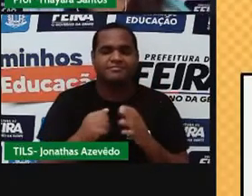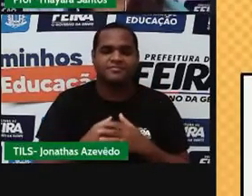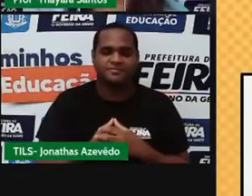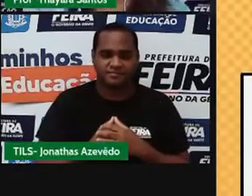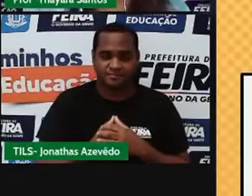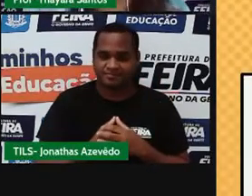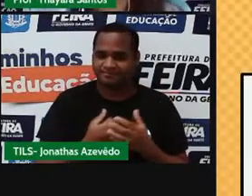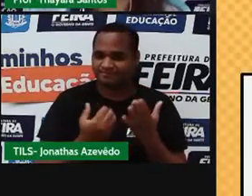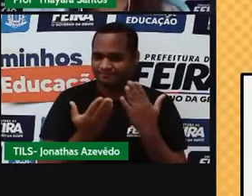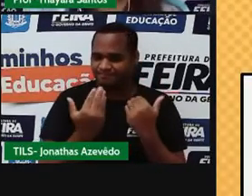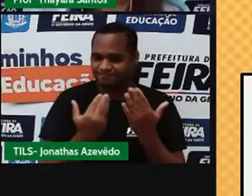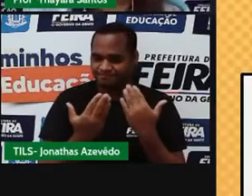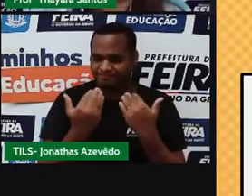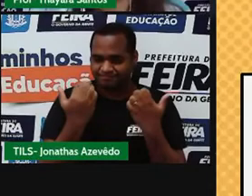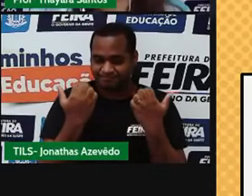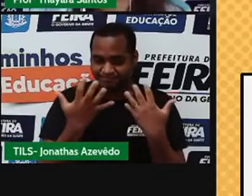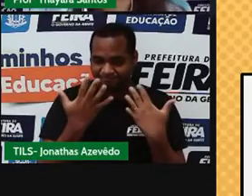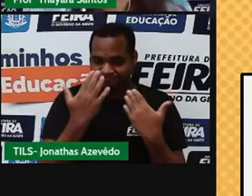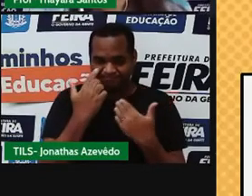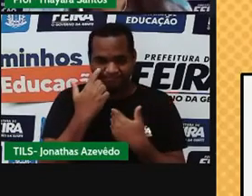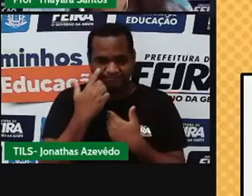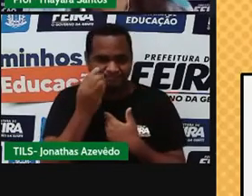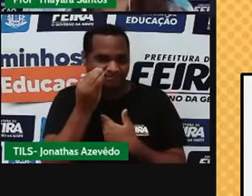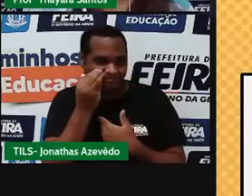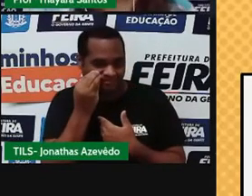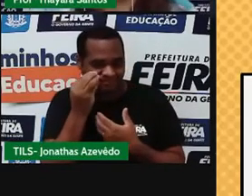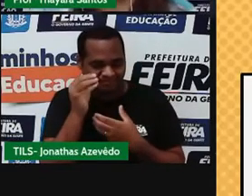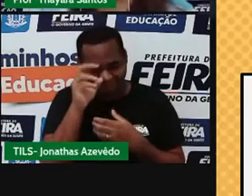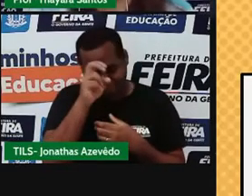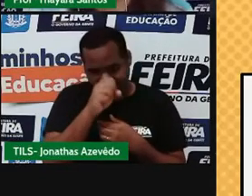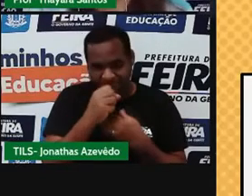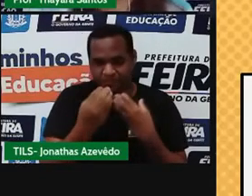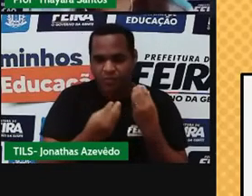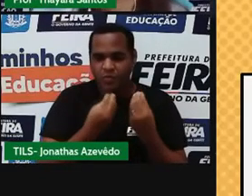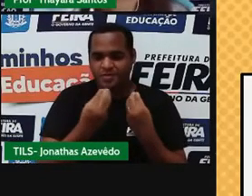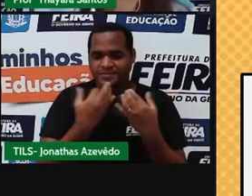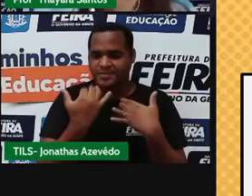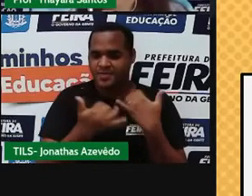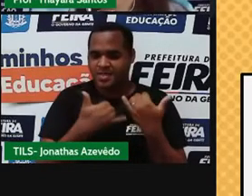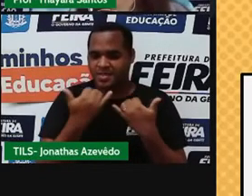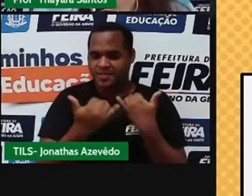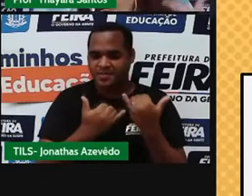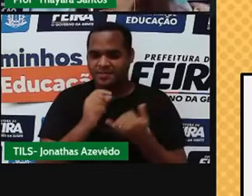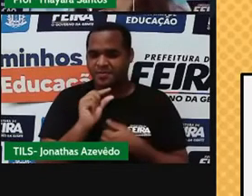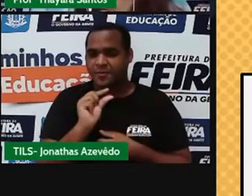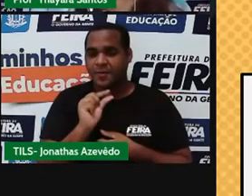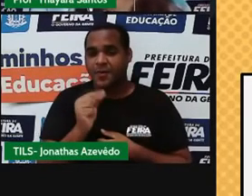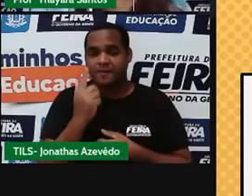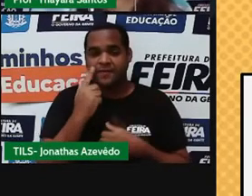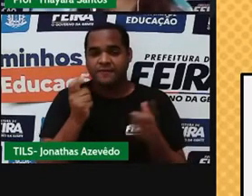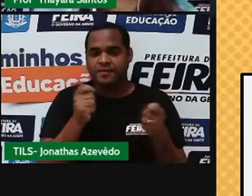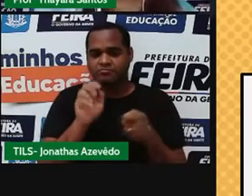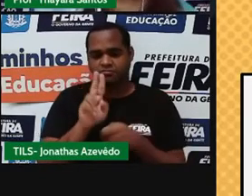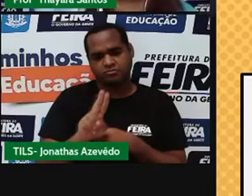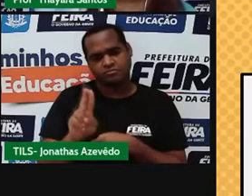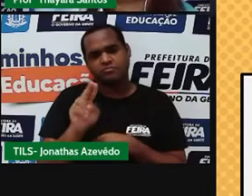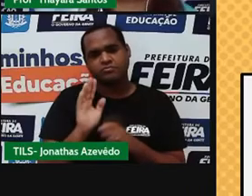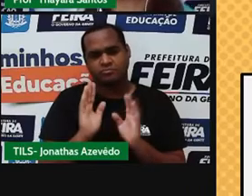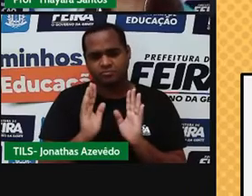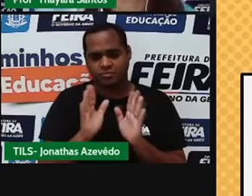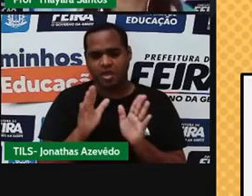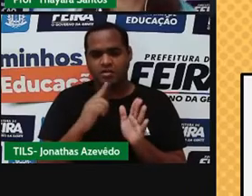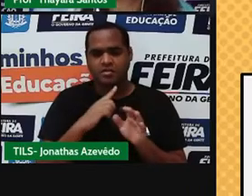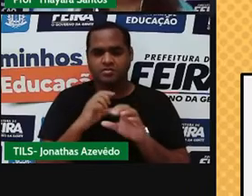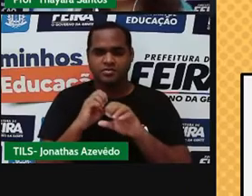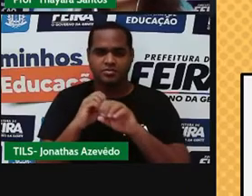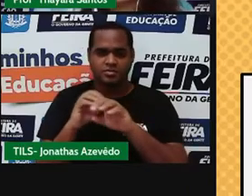E vamos lá para essa simulação. Vamos brincar um pouquinho com esse simulador aqui. A gente já usou em algumas outras aulas esse